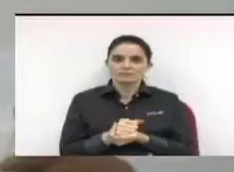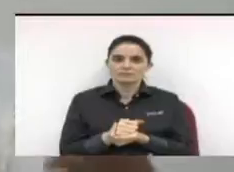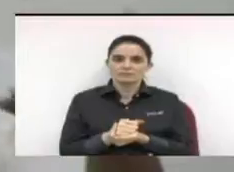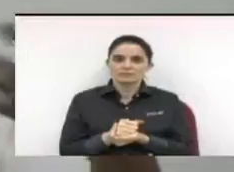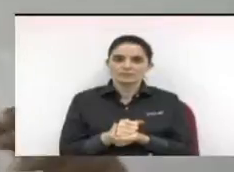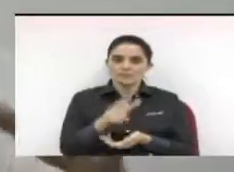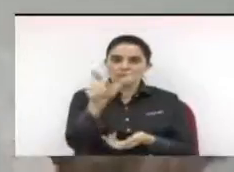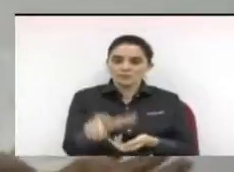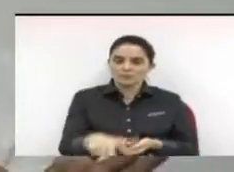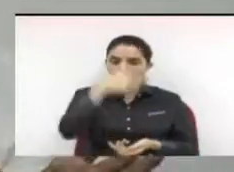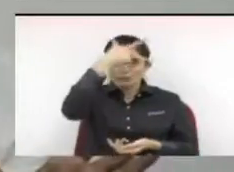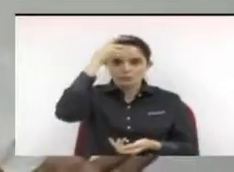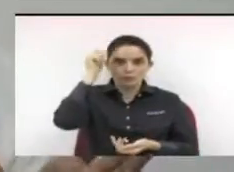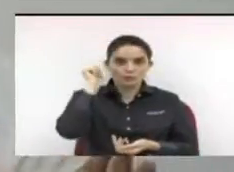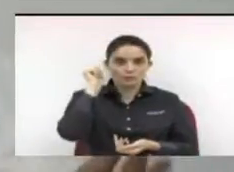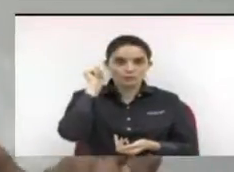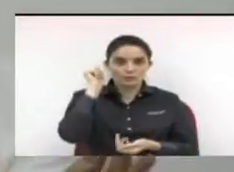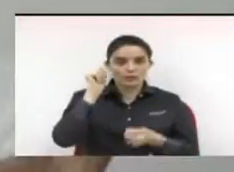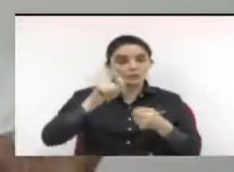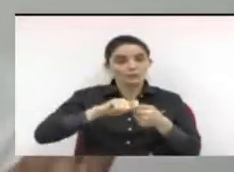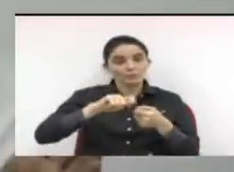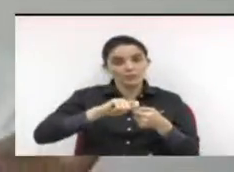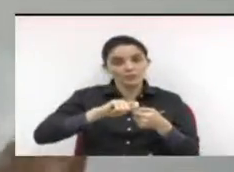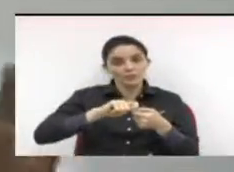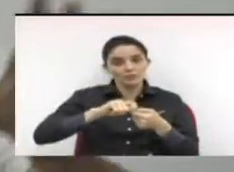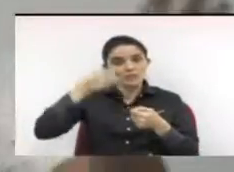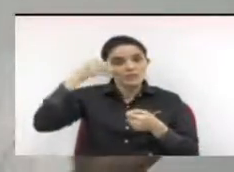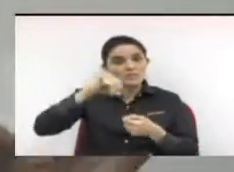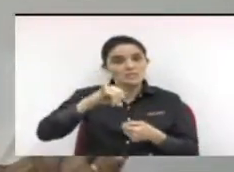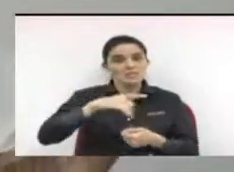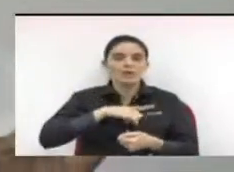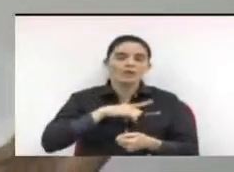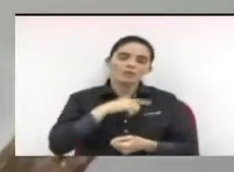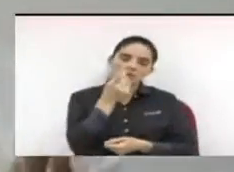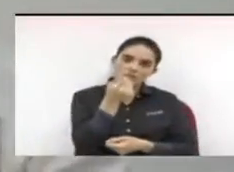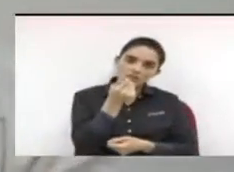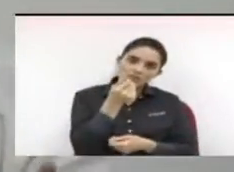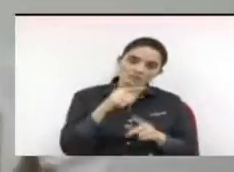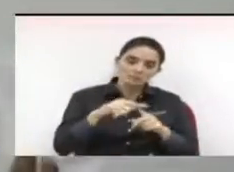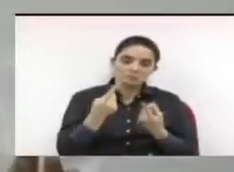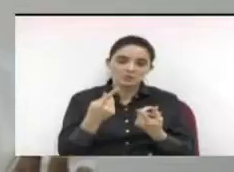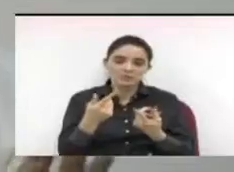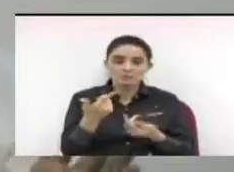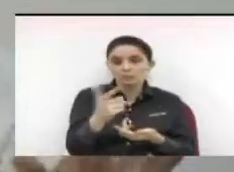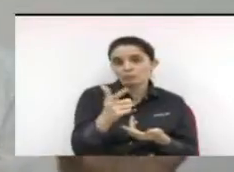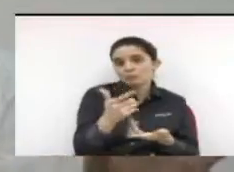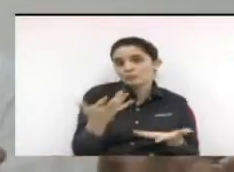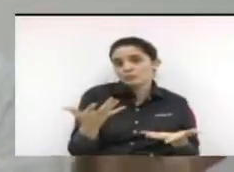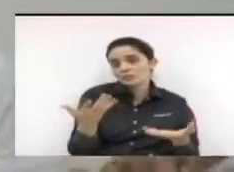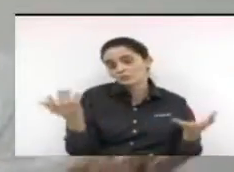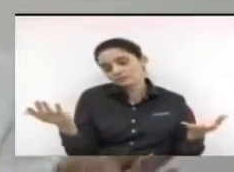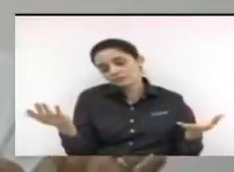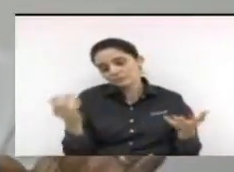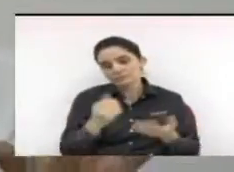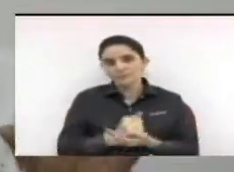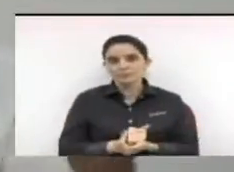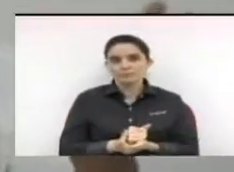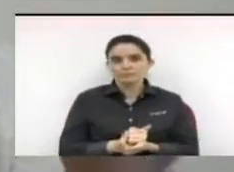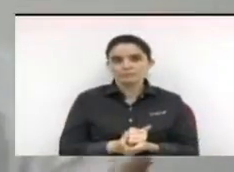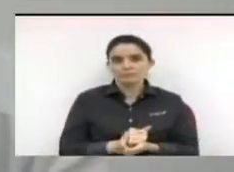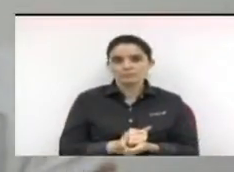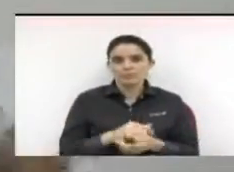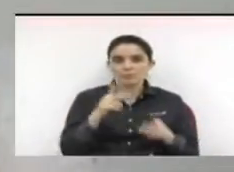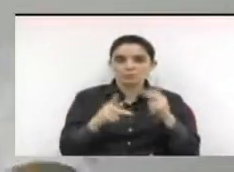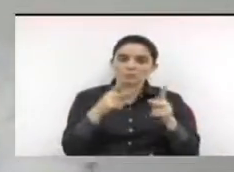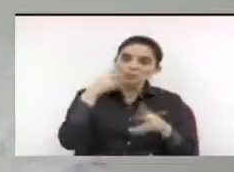prefeito faz se tiver dinheiro, se não tiver, e se não tiver pressão popular, pode ser que não faça nada. Vai olhar para a Câmara do Executivo